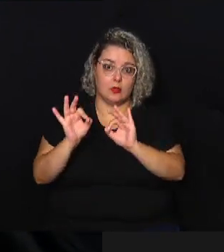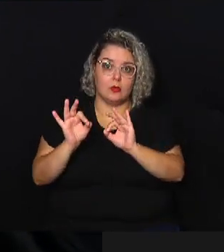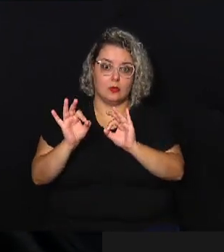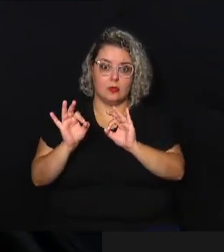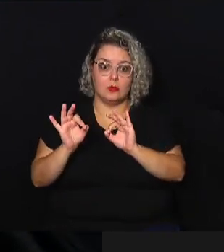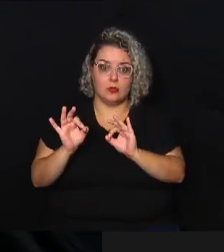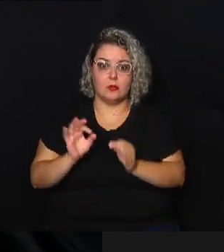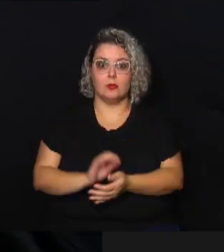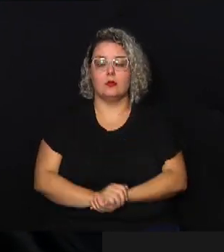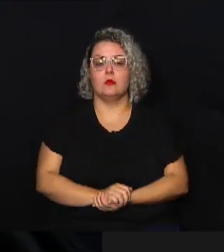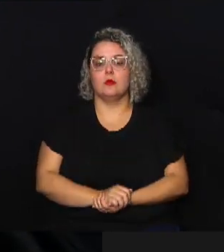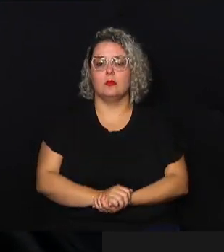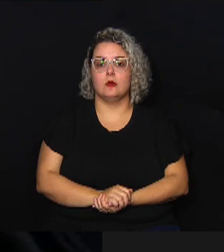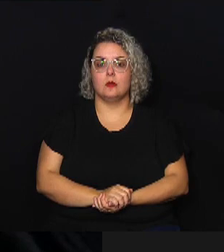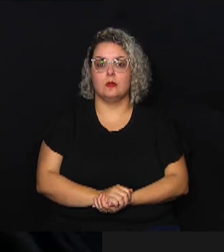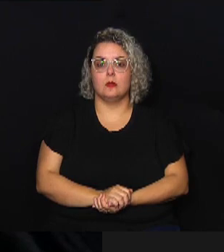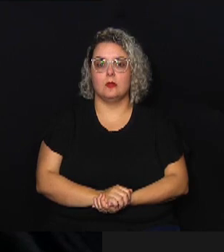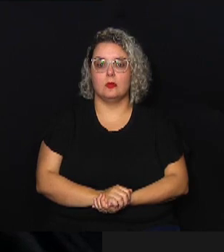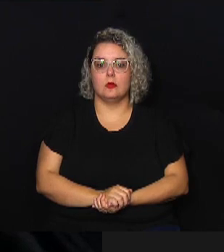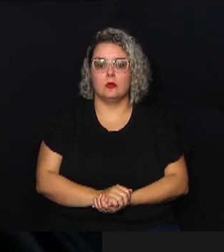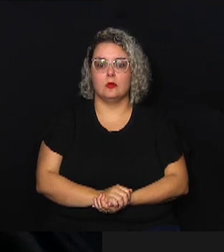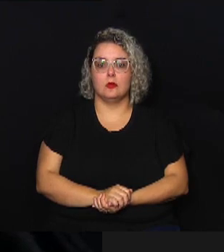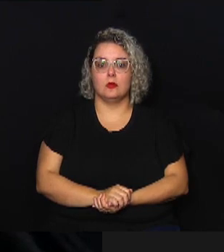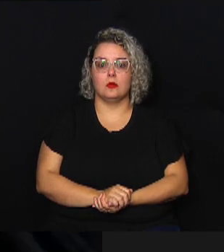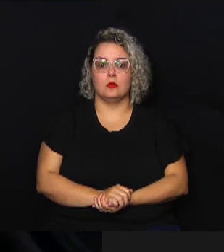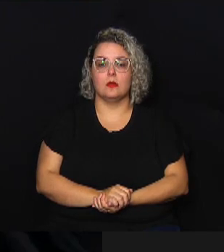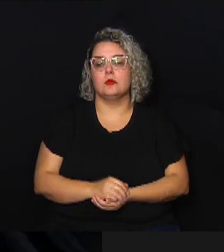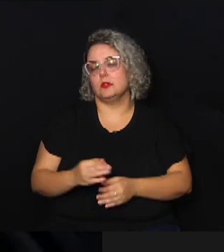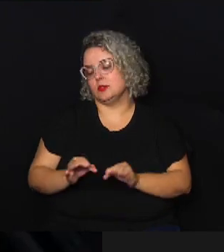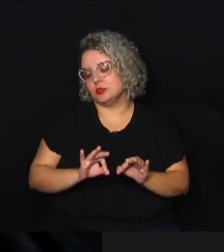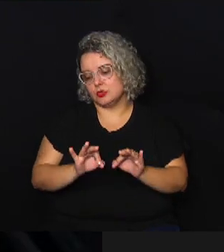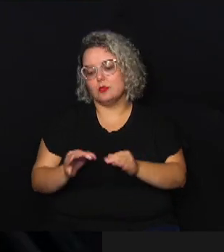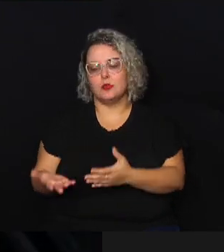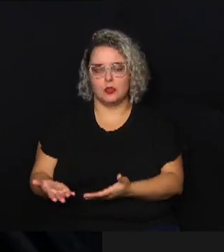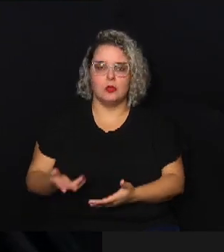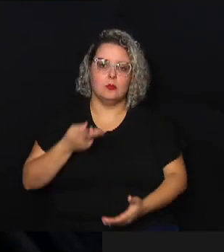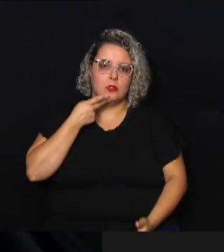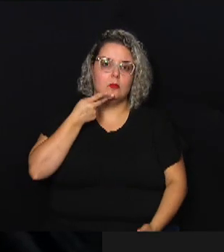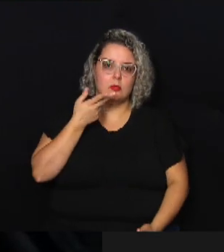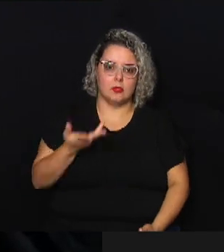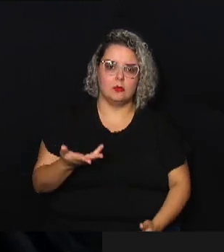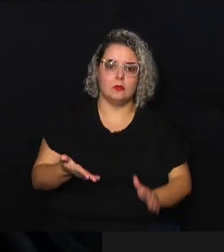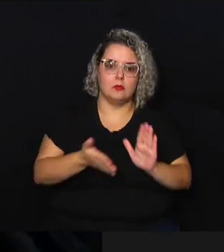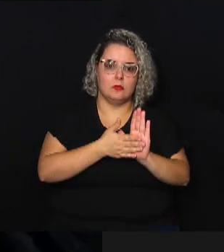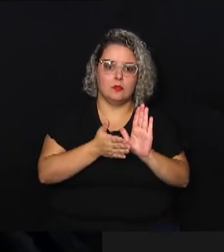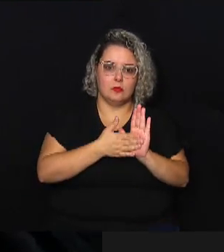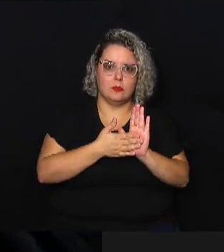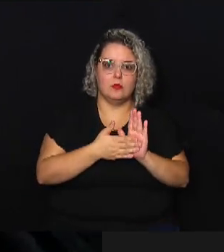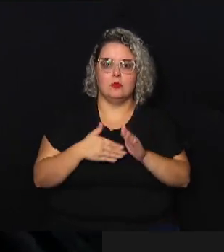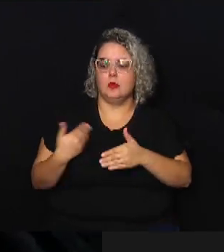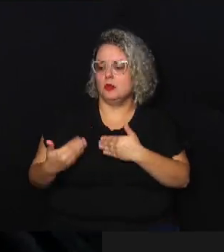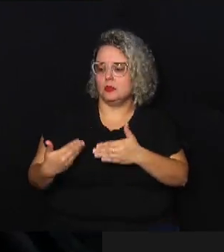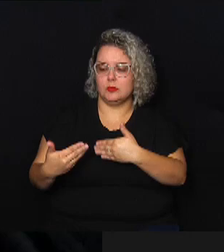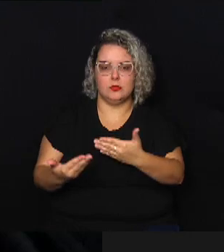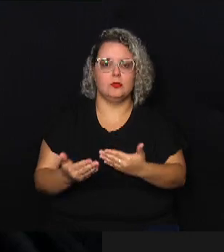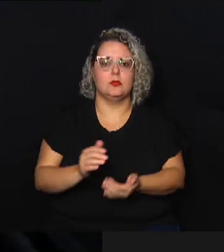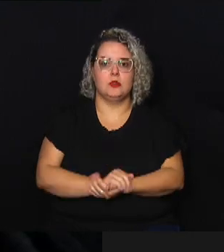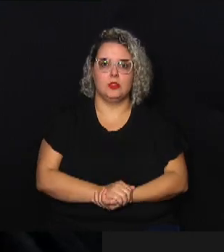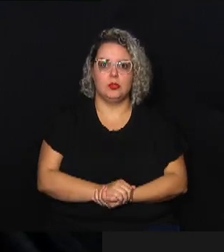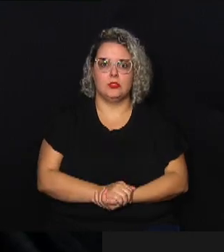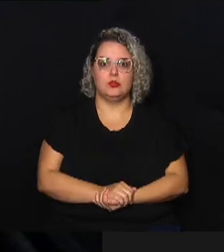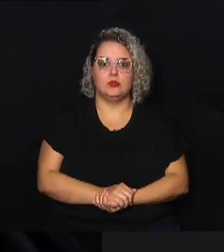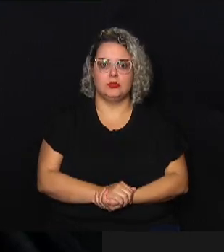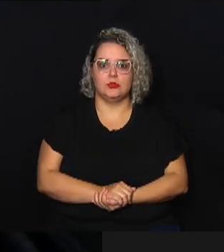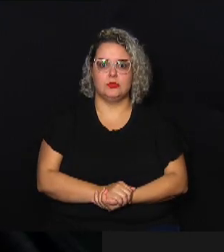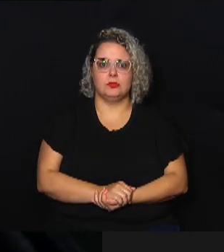da fala neste programa então propor a mais longo prazo a questão da